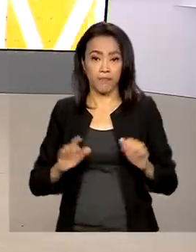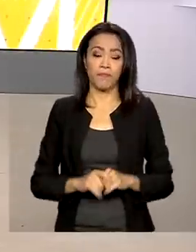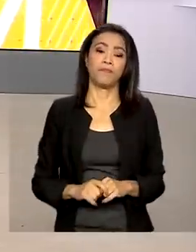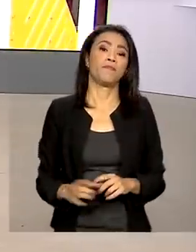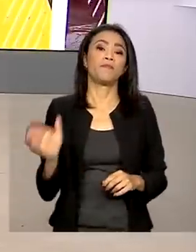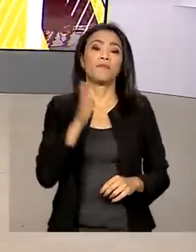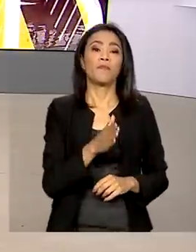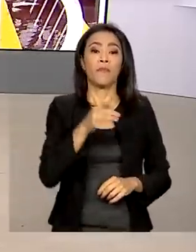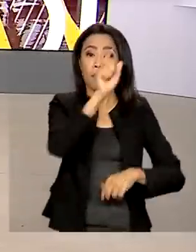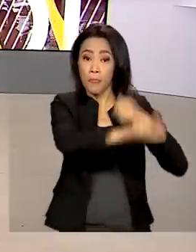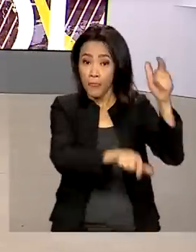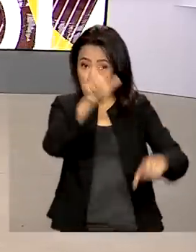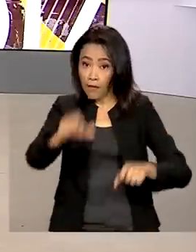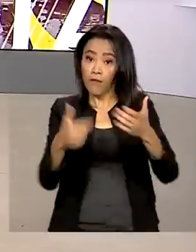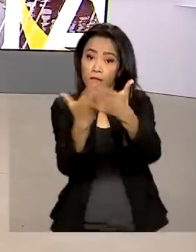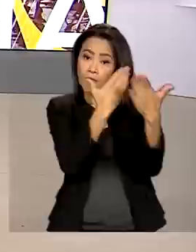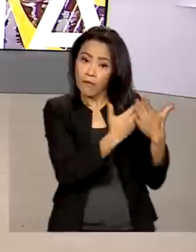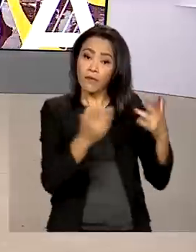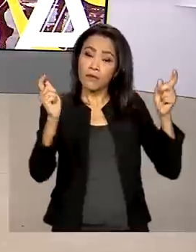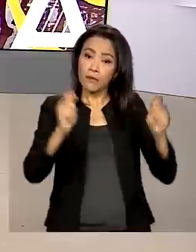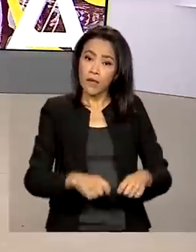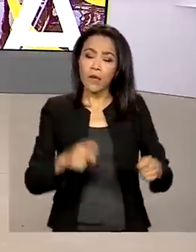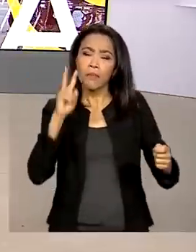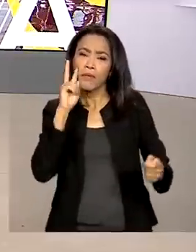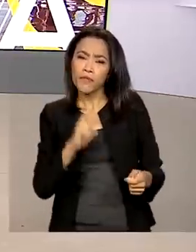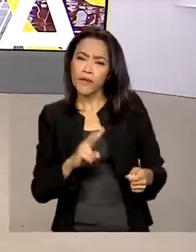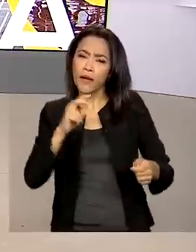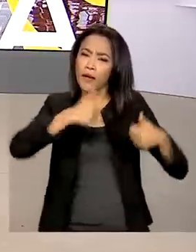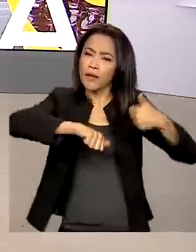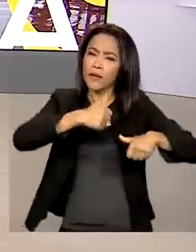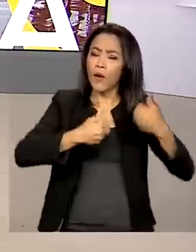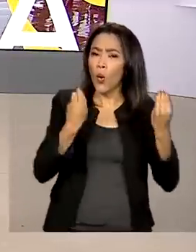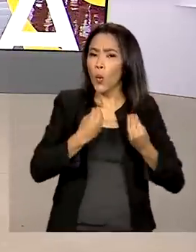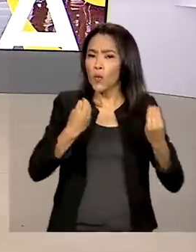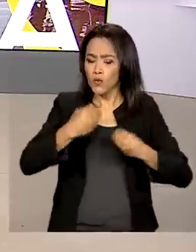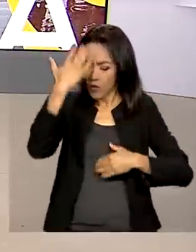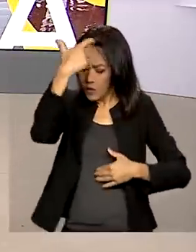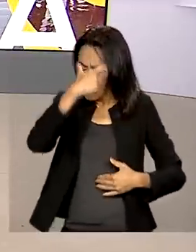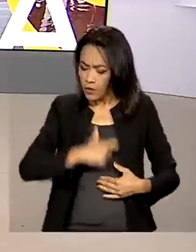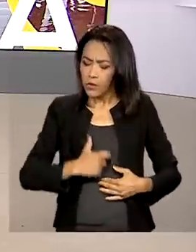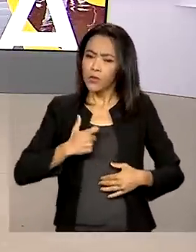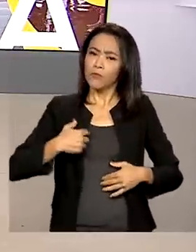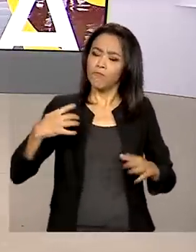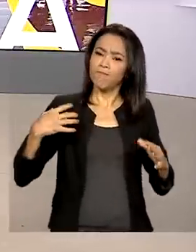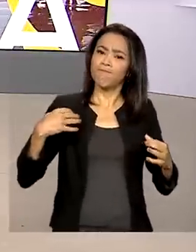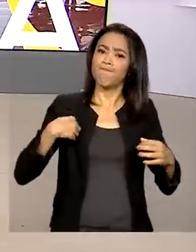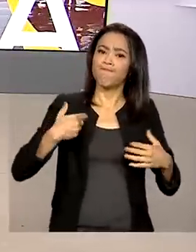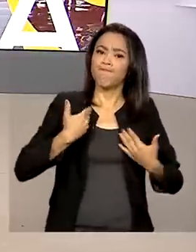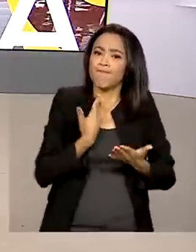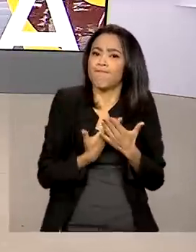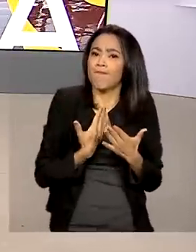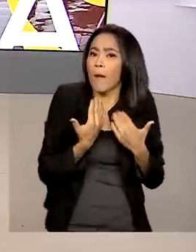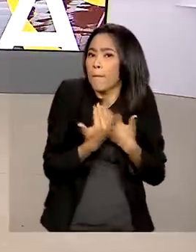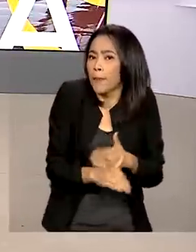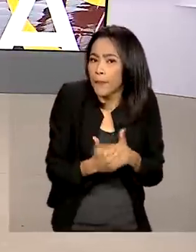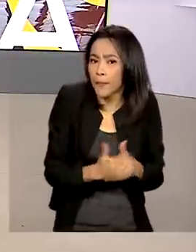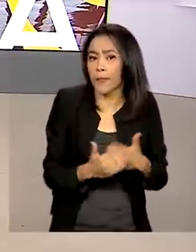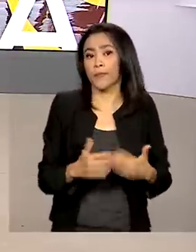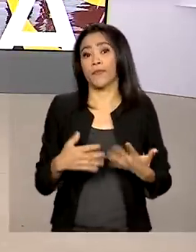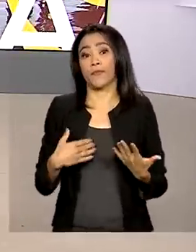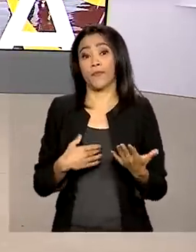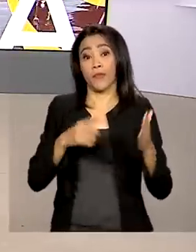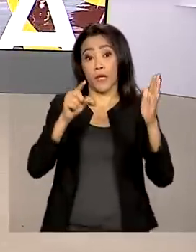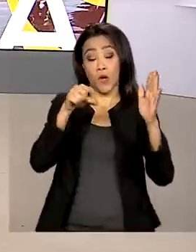Os estudantes já podem conferir como foi o desempenho no Enem 2022. Os gabaritos das provas e os cadernos